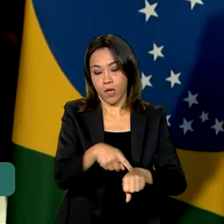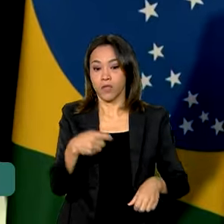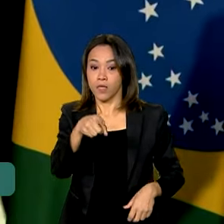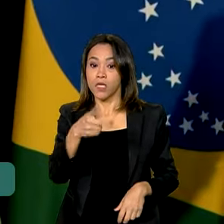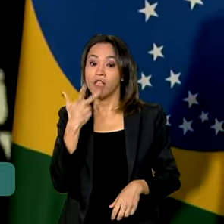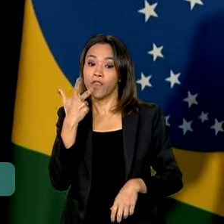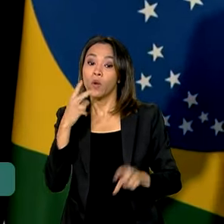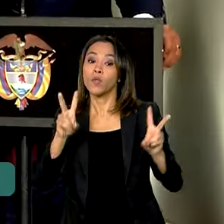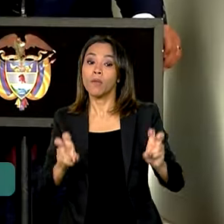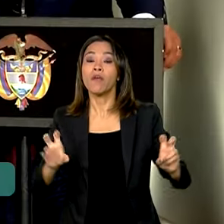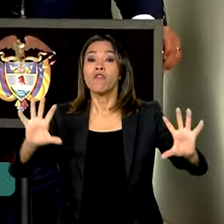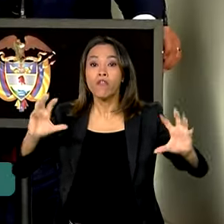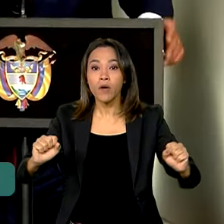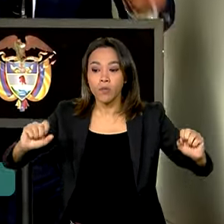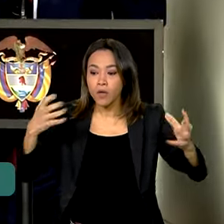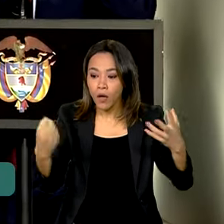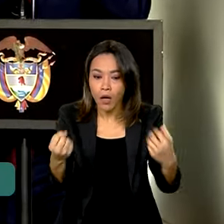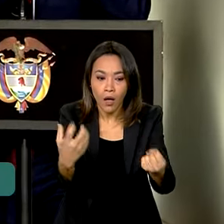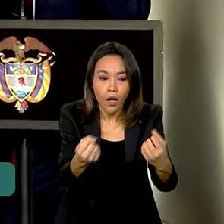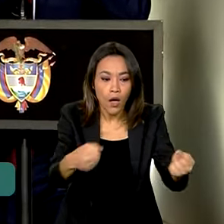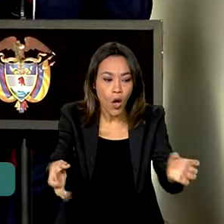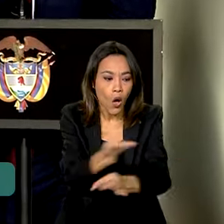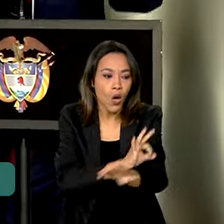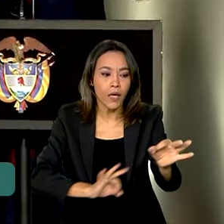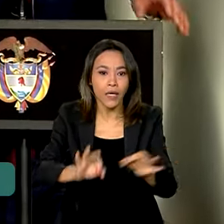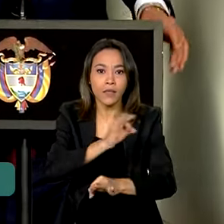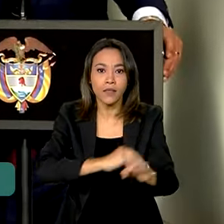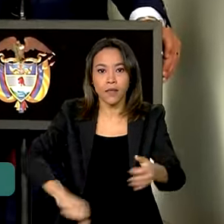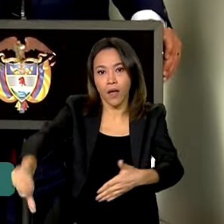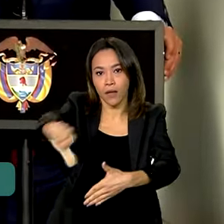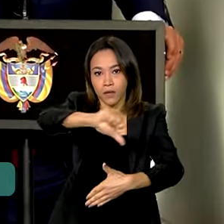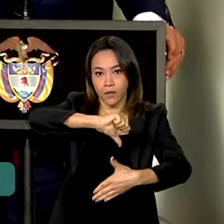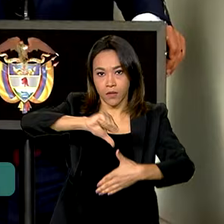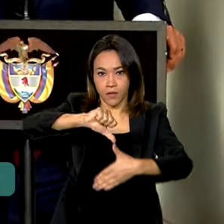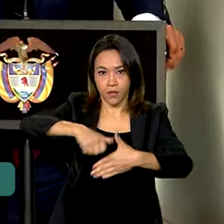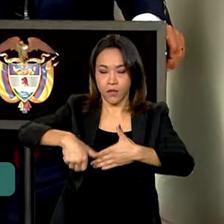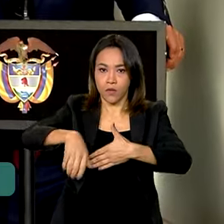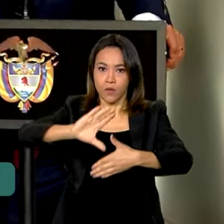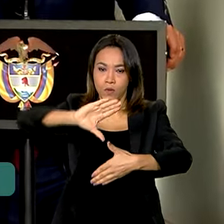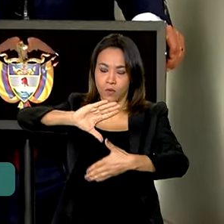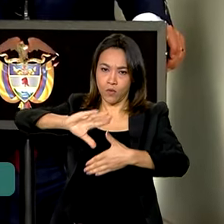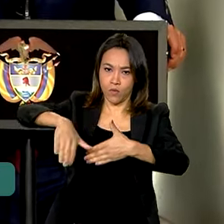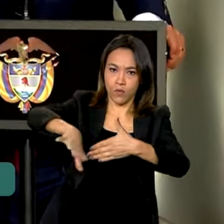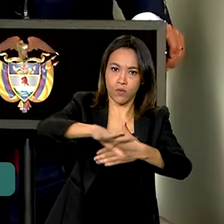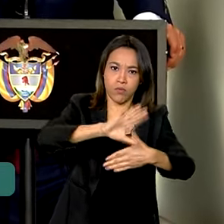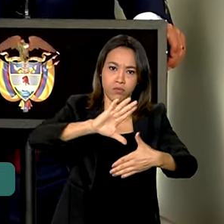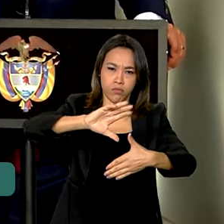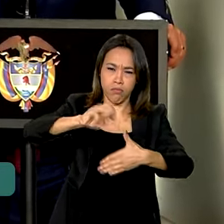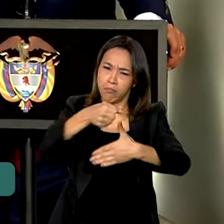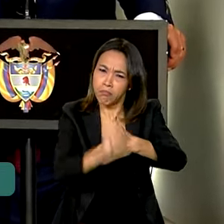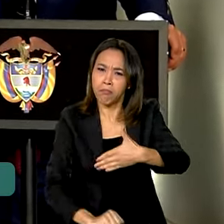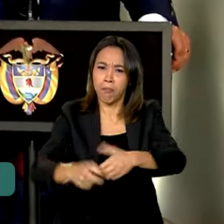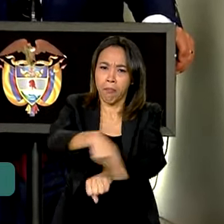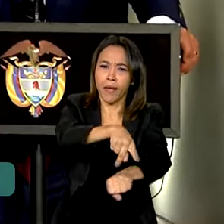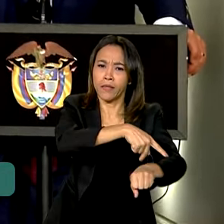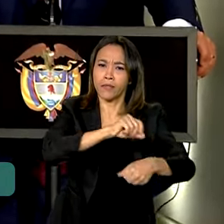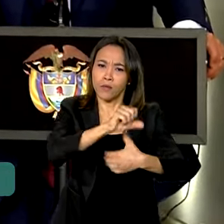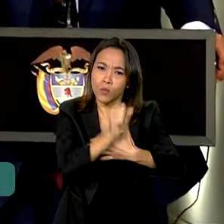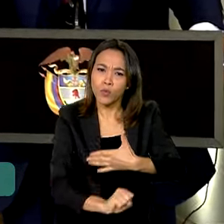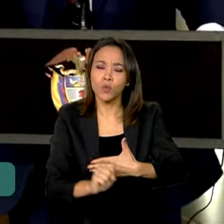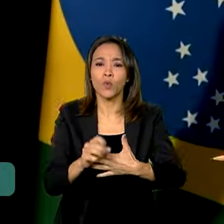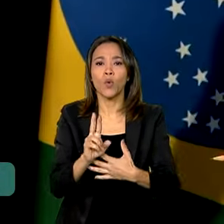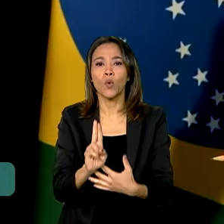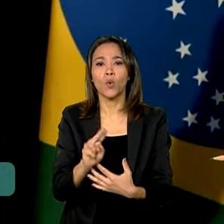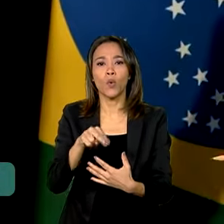reorganizar a UNASUR, a União de Nações Sul-Americanas, e destacou a necessidade de retomada das relações entre os dois